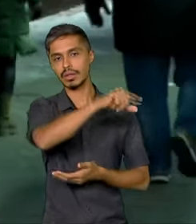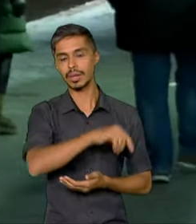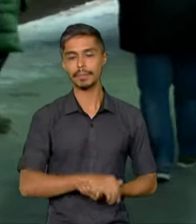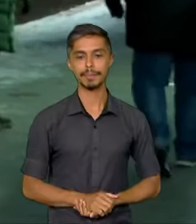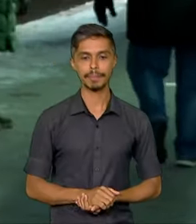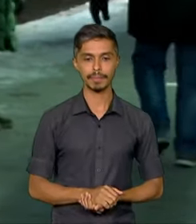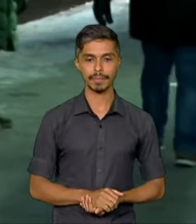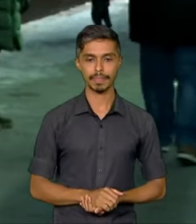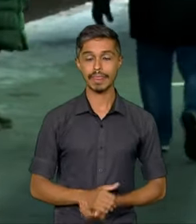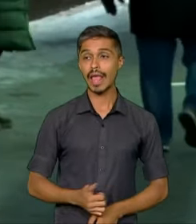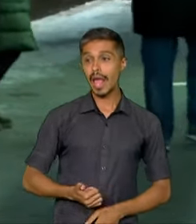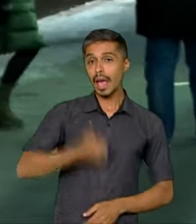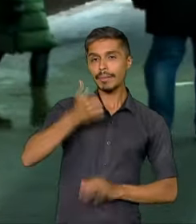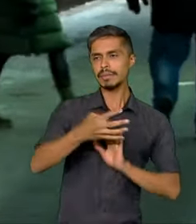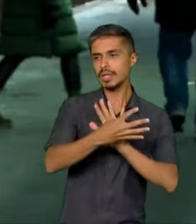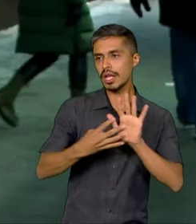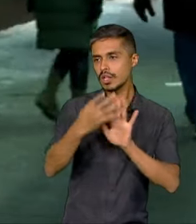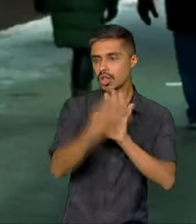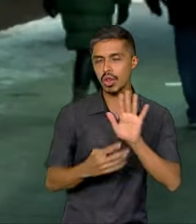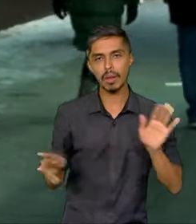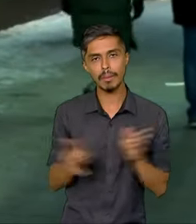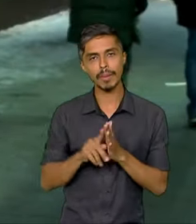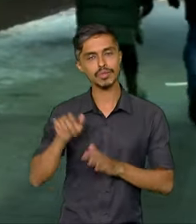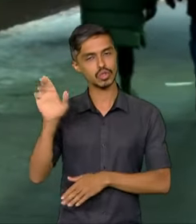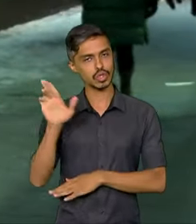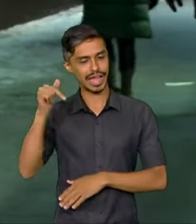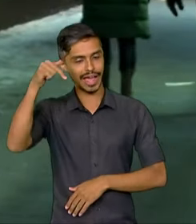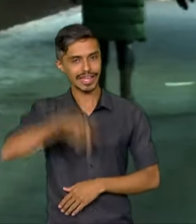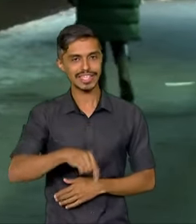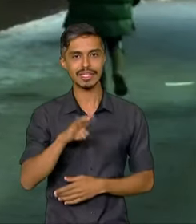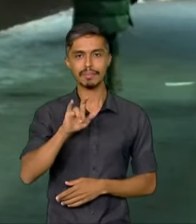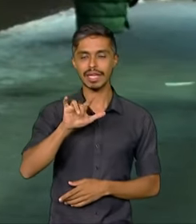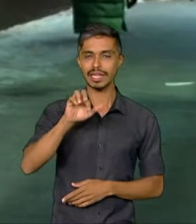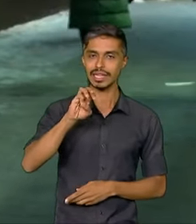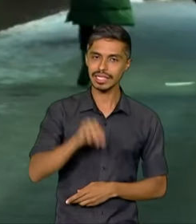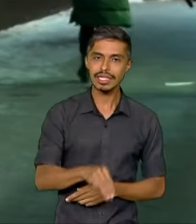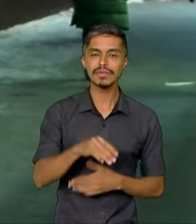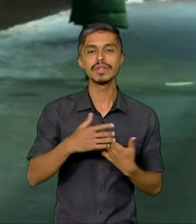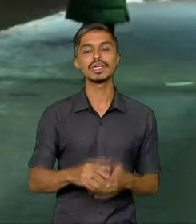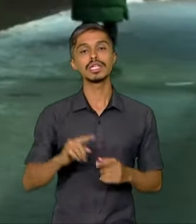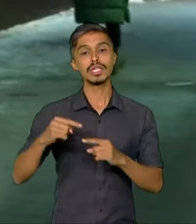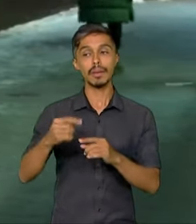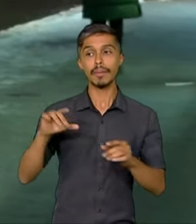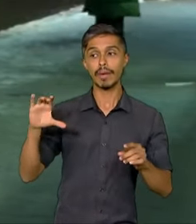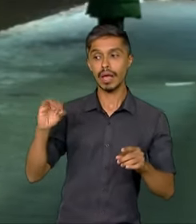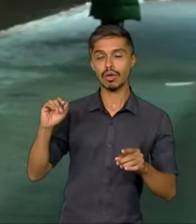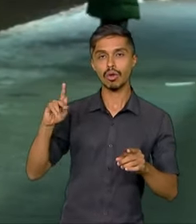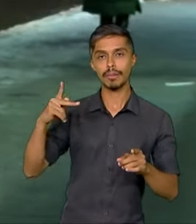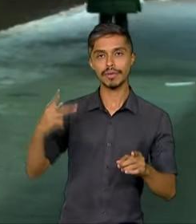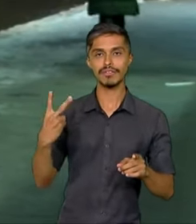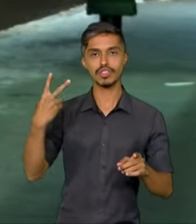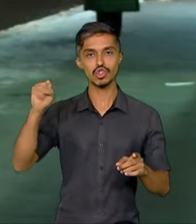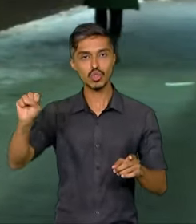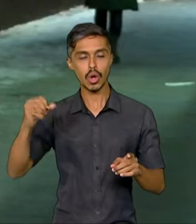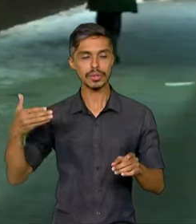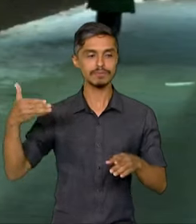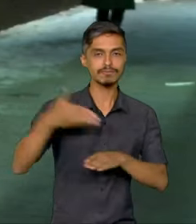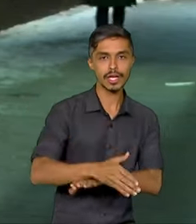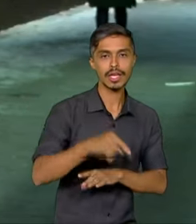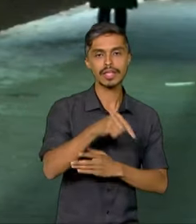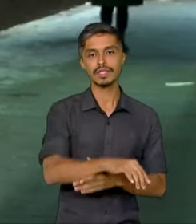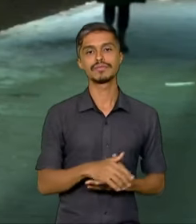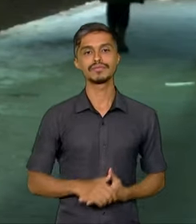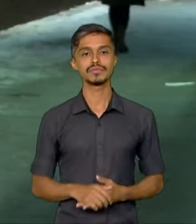A primeira agenda do presidente Lula aqui em Berlim, depois de participar da COP28, a Conferência das Nações